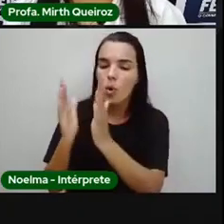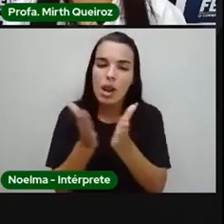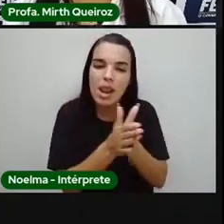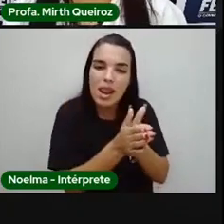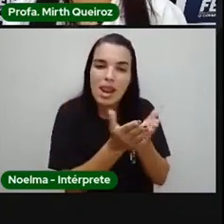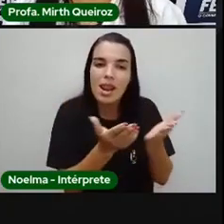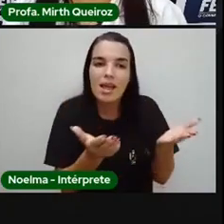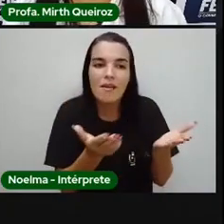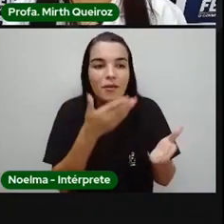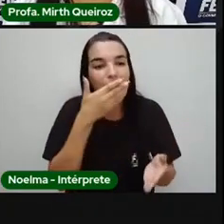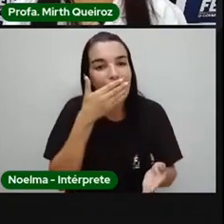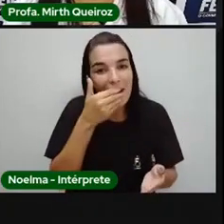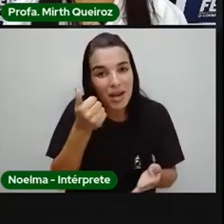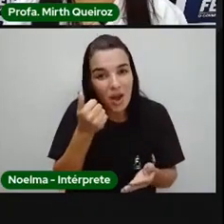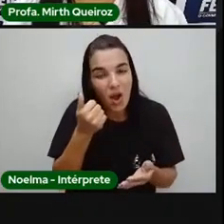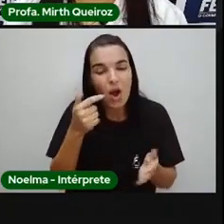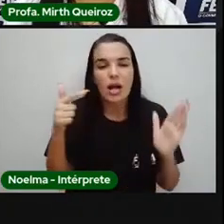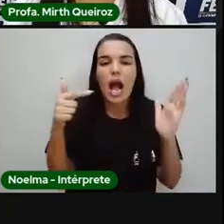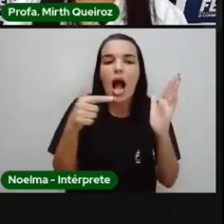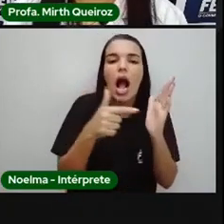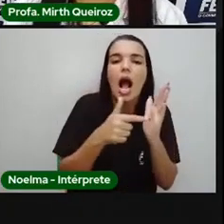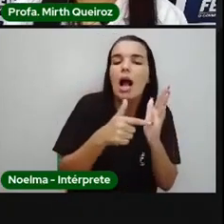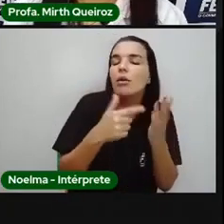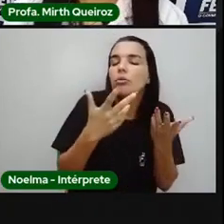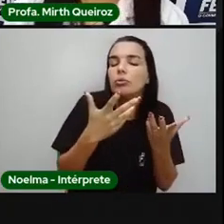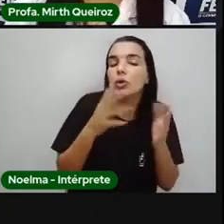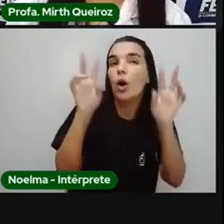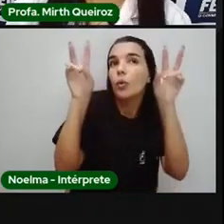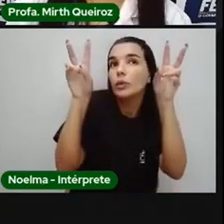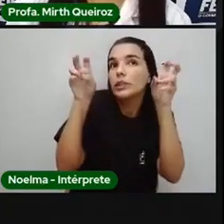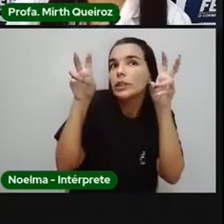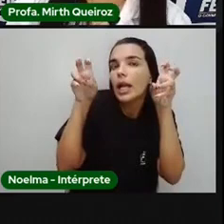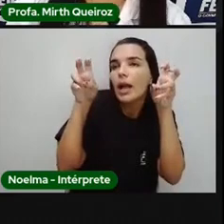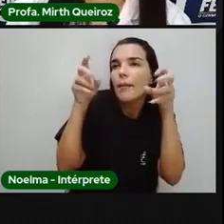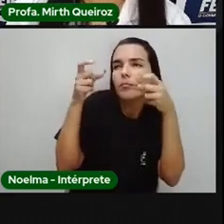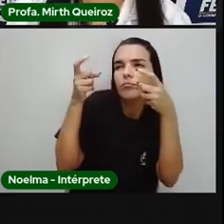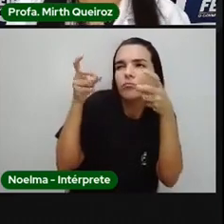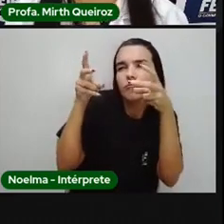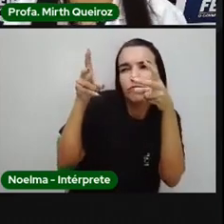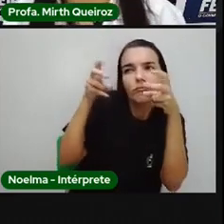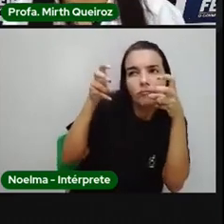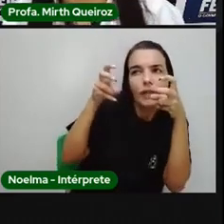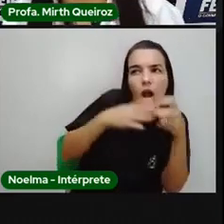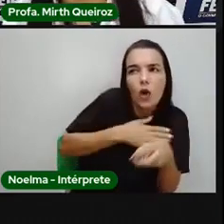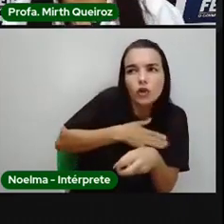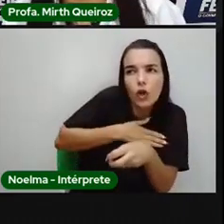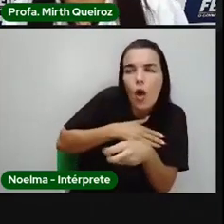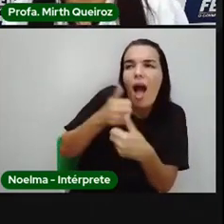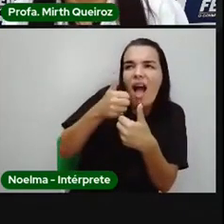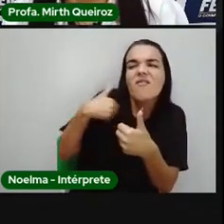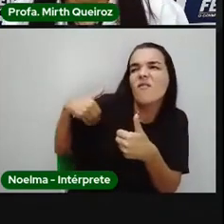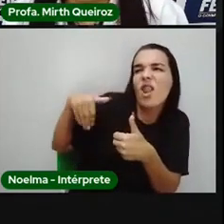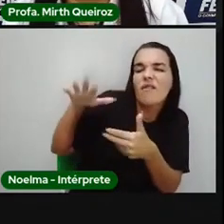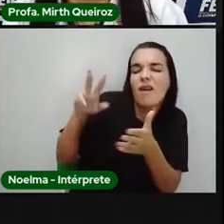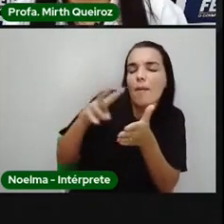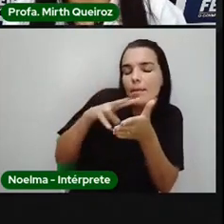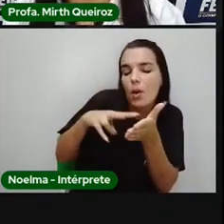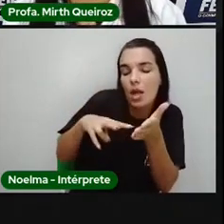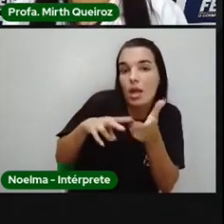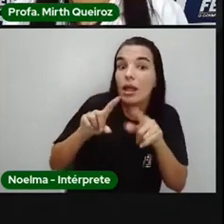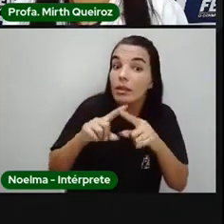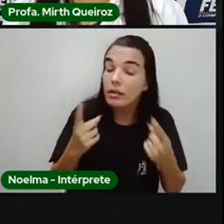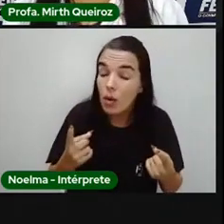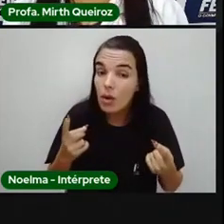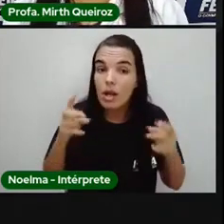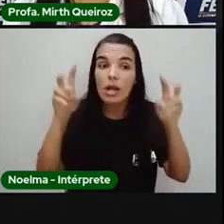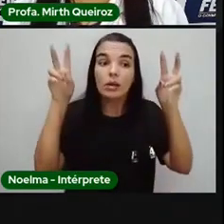livros de acordo com os temas que mais me interessavam. Então, a partir do título, tem como você saber